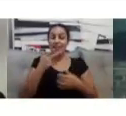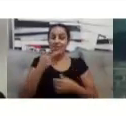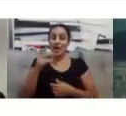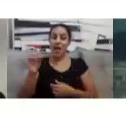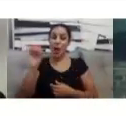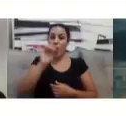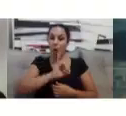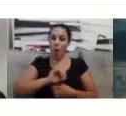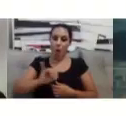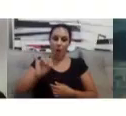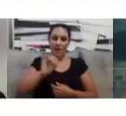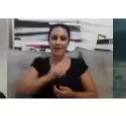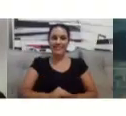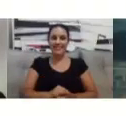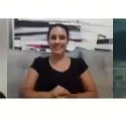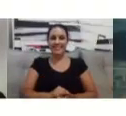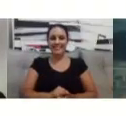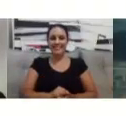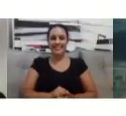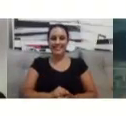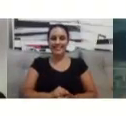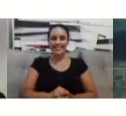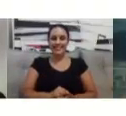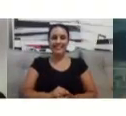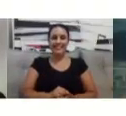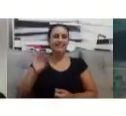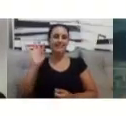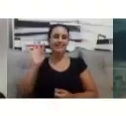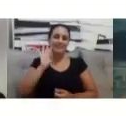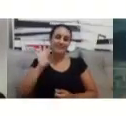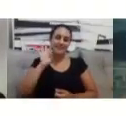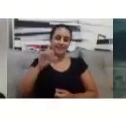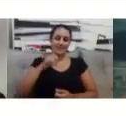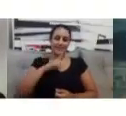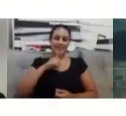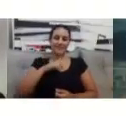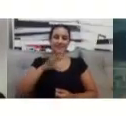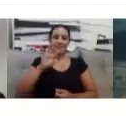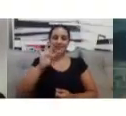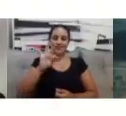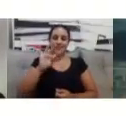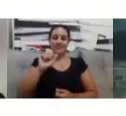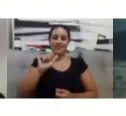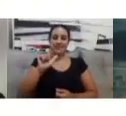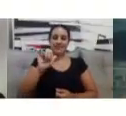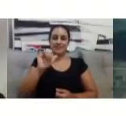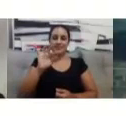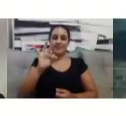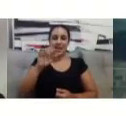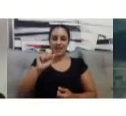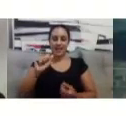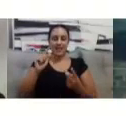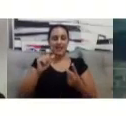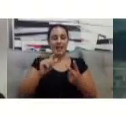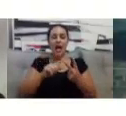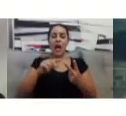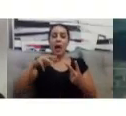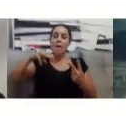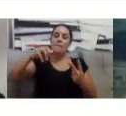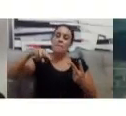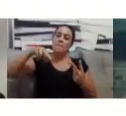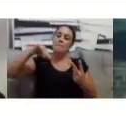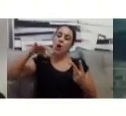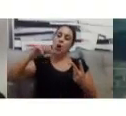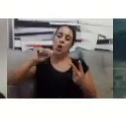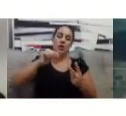Vamos lá. Que legal. Talita. Mônica. Se colocando à disposição de vocês. É pura verdade o que elas falaram. O curso é